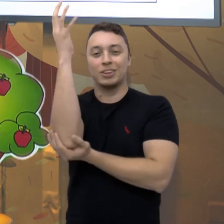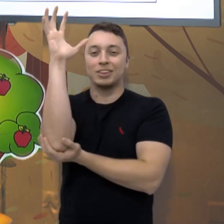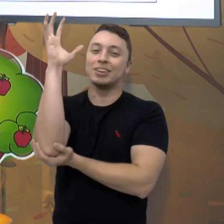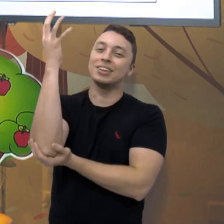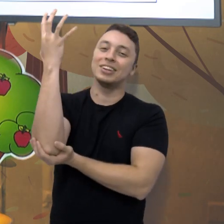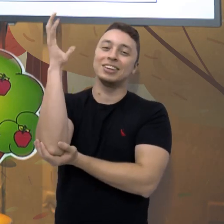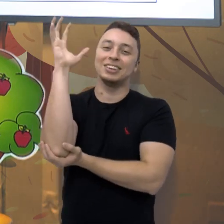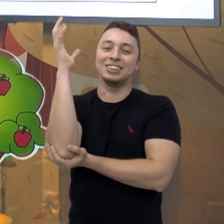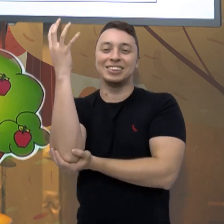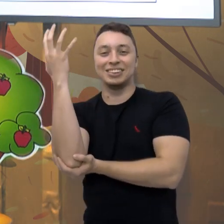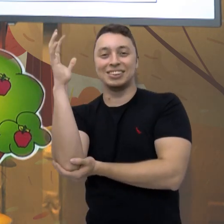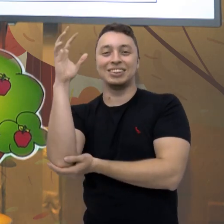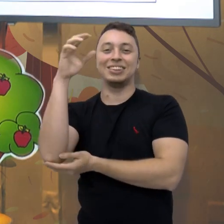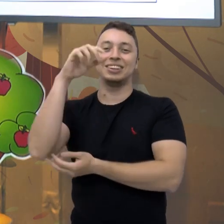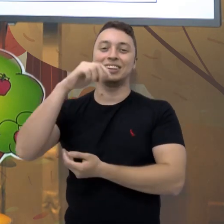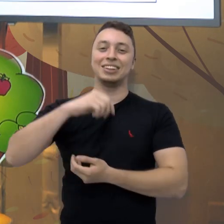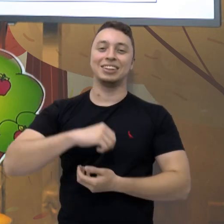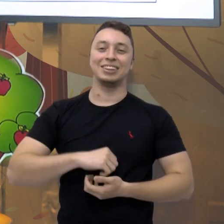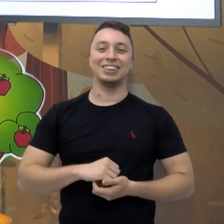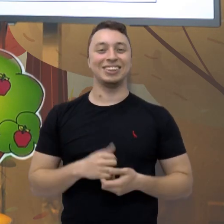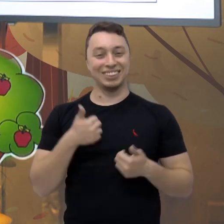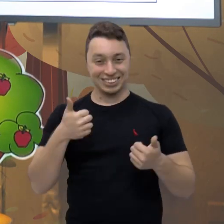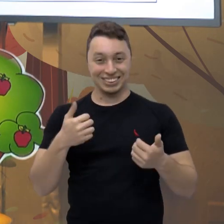montanha, eiaô,